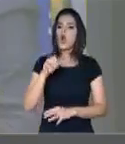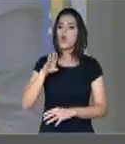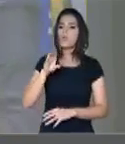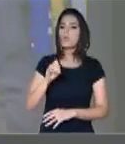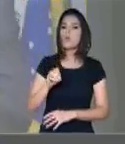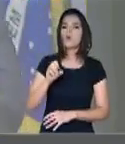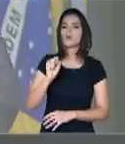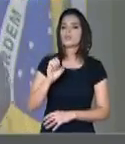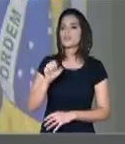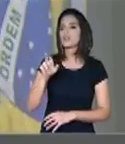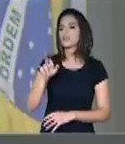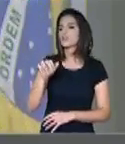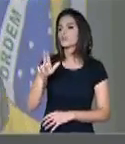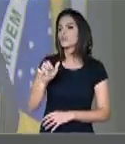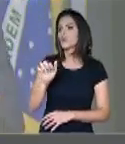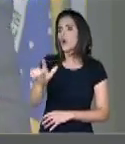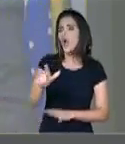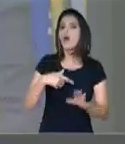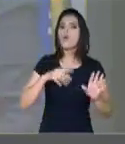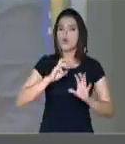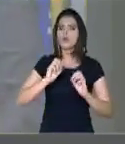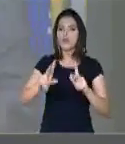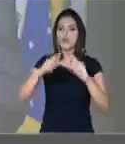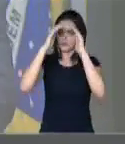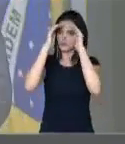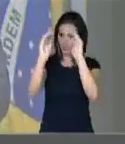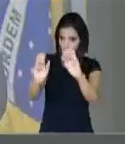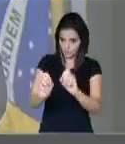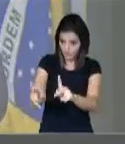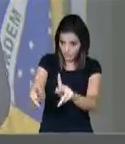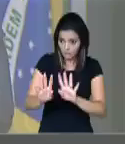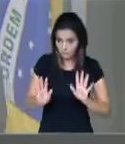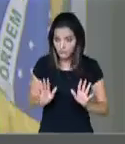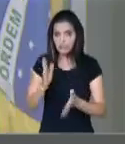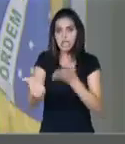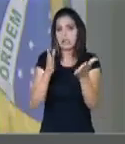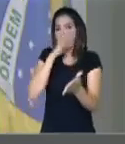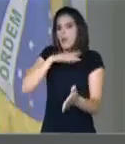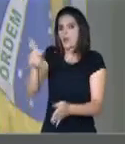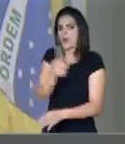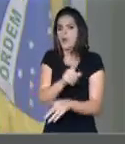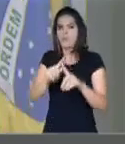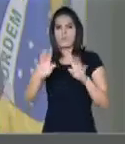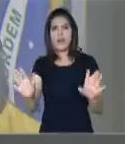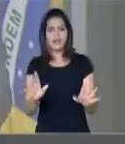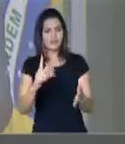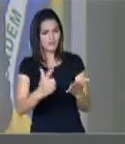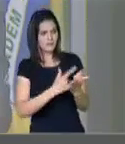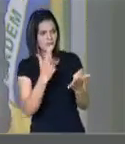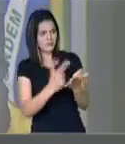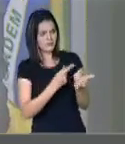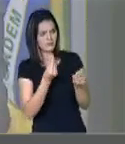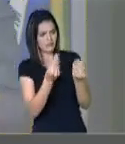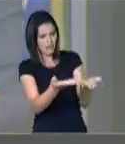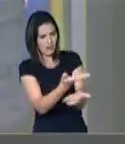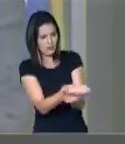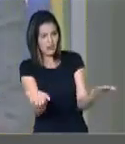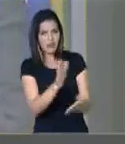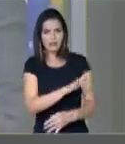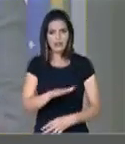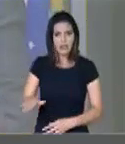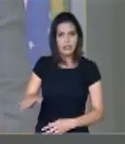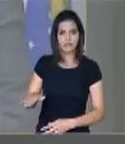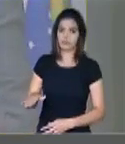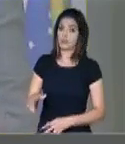sua escolha, ele não pode ser destratado, agora o que não pode, é dar um material desse às nossas crianças,